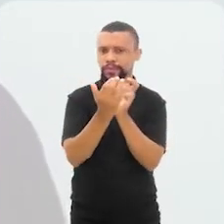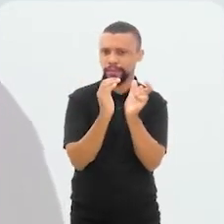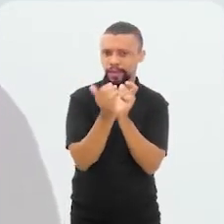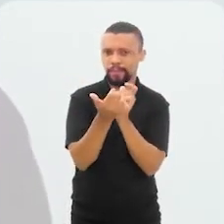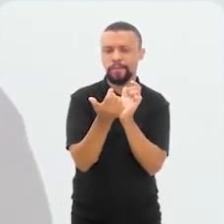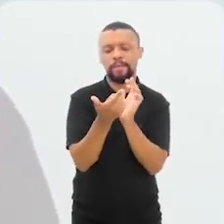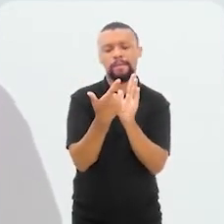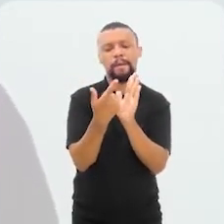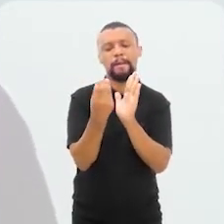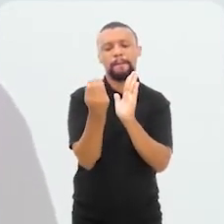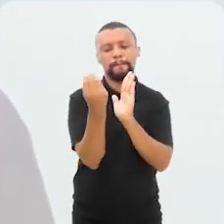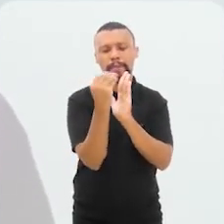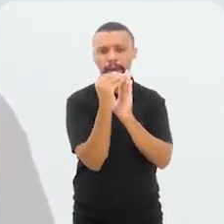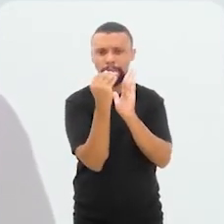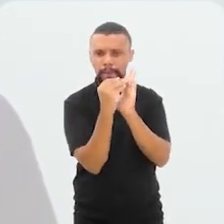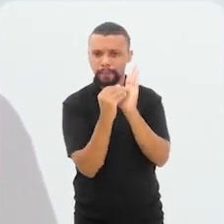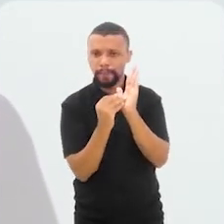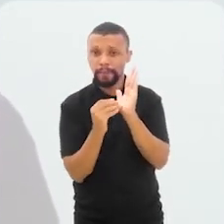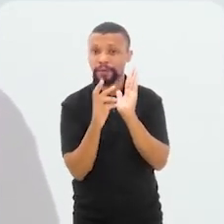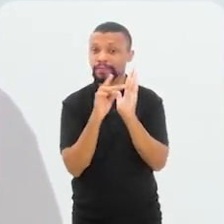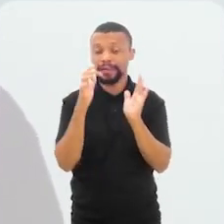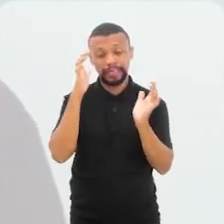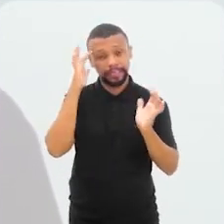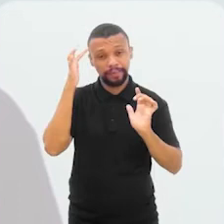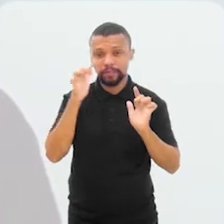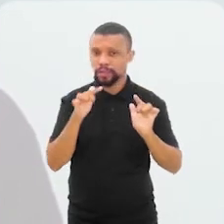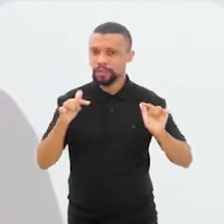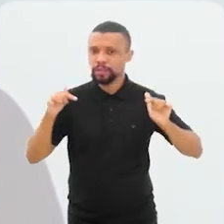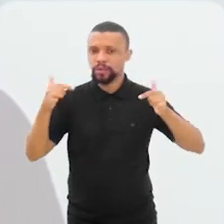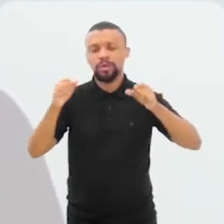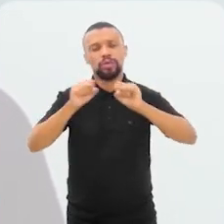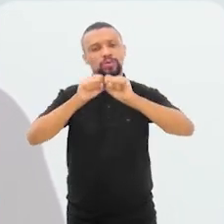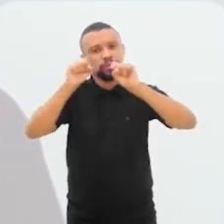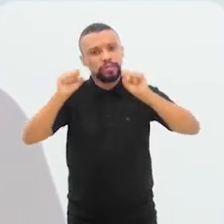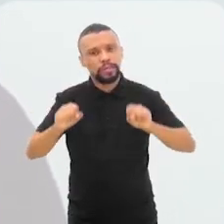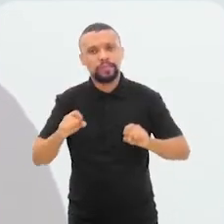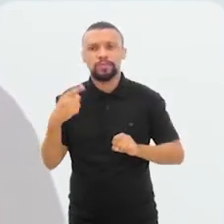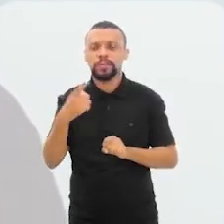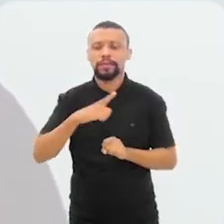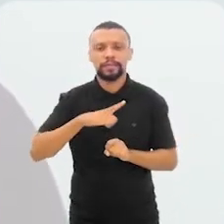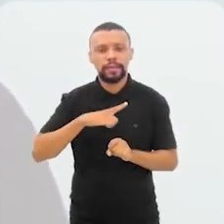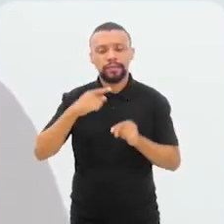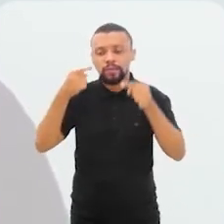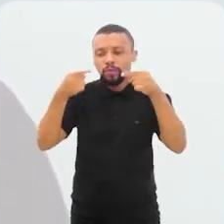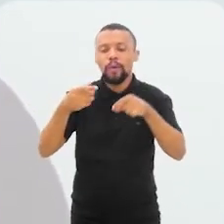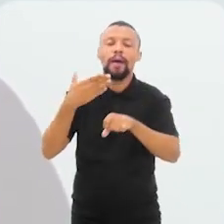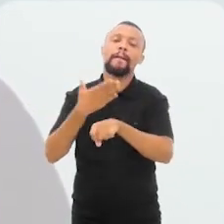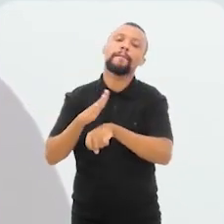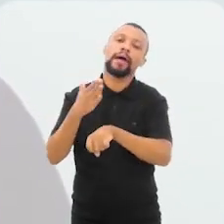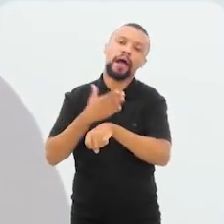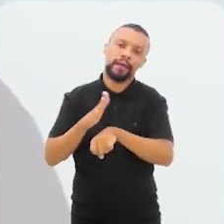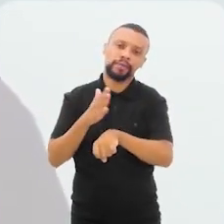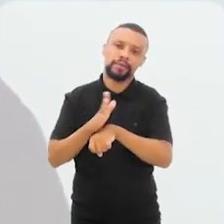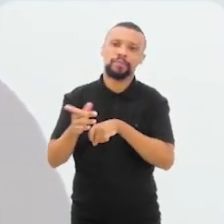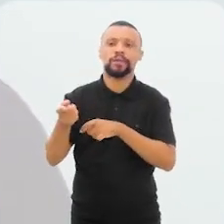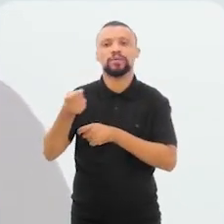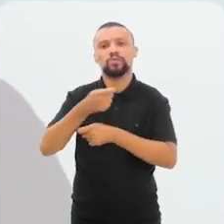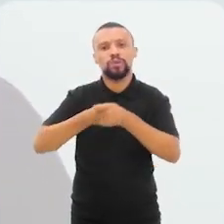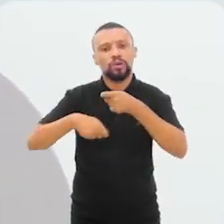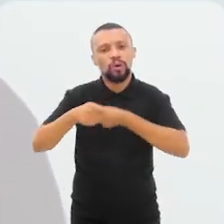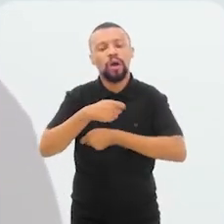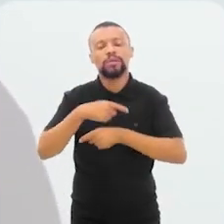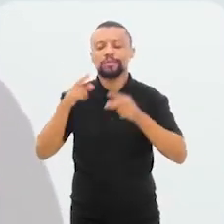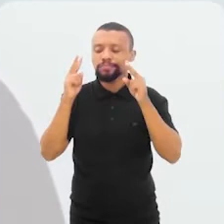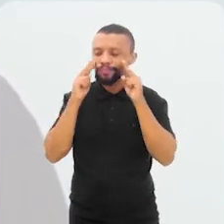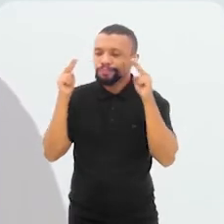cada uma das ações dentro desse ecossistema, mas a gente ainda tem muitos desafios na prática para fazer com que os